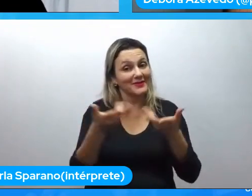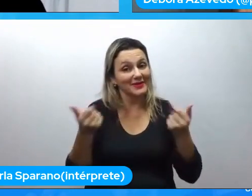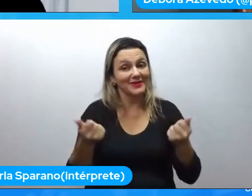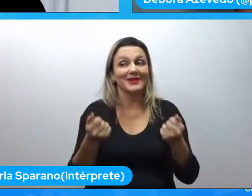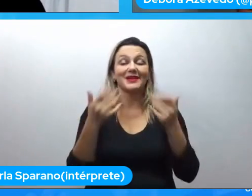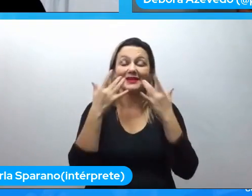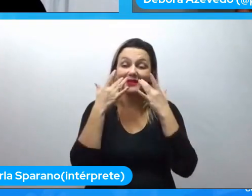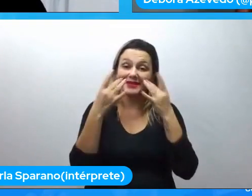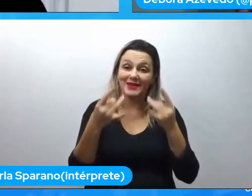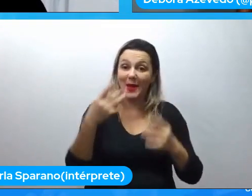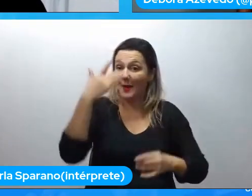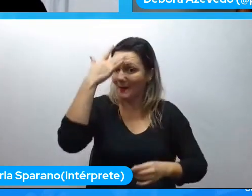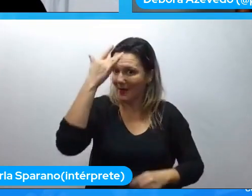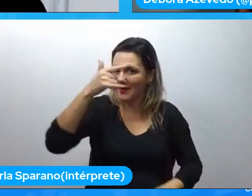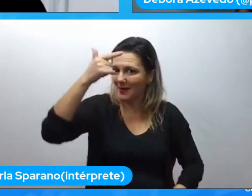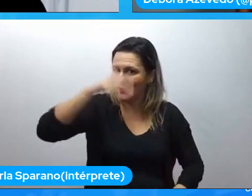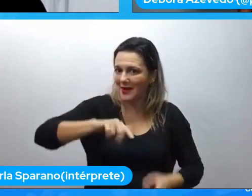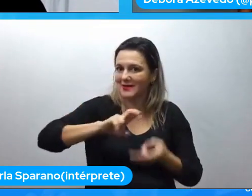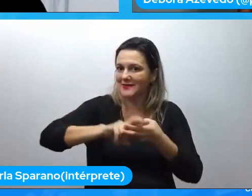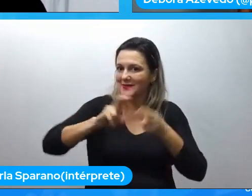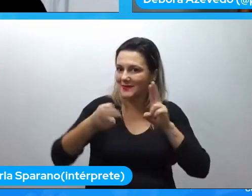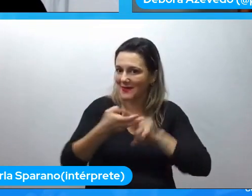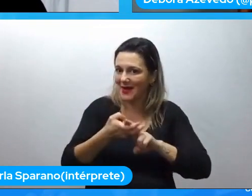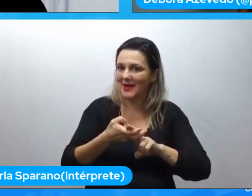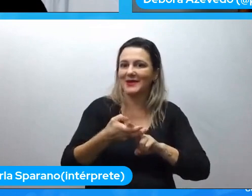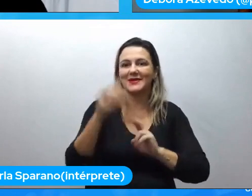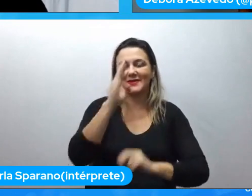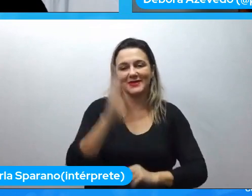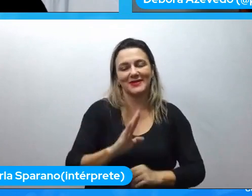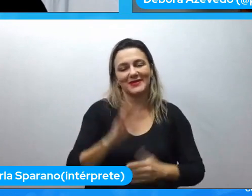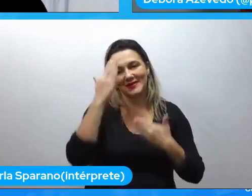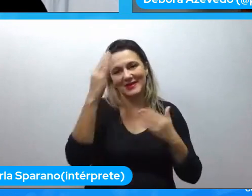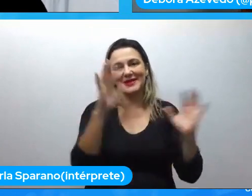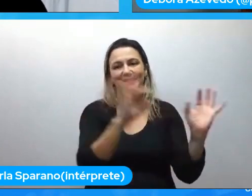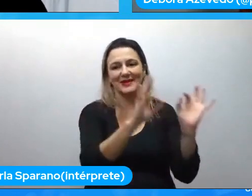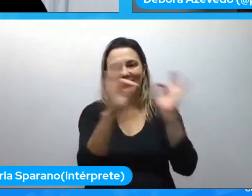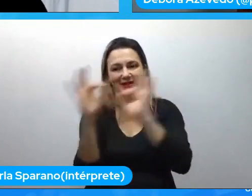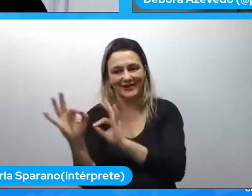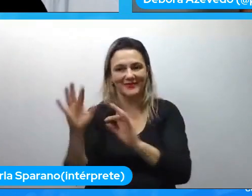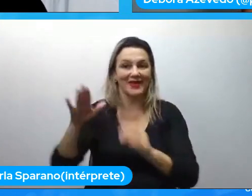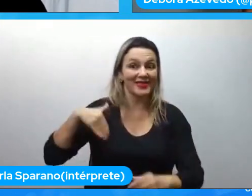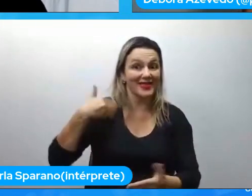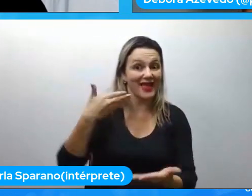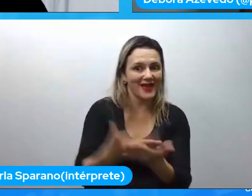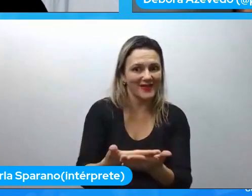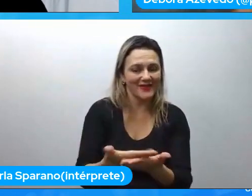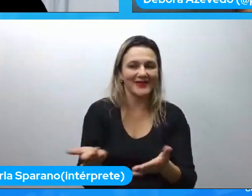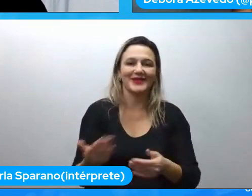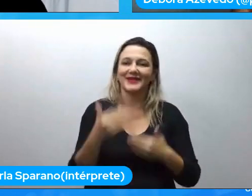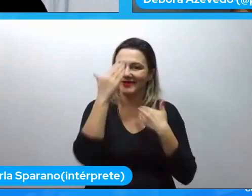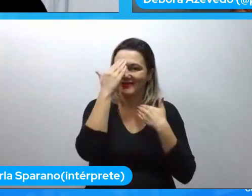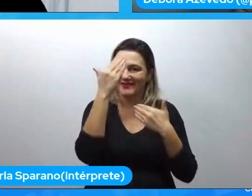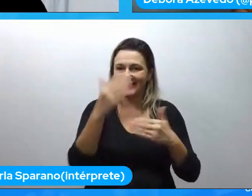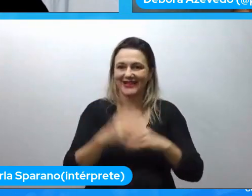vocês que amanhã tem mais Pai do Brasil obrigado por estarem nos acompanhando até agora muito obrigada e nos vemos amanhã